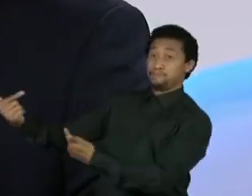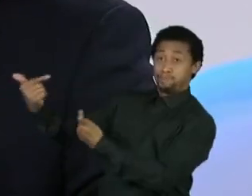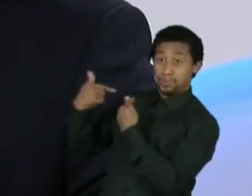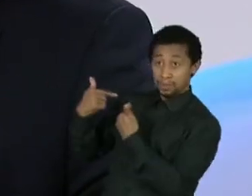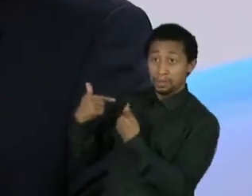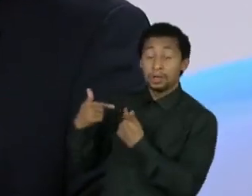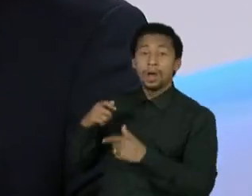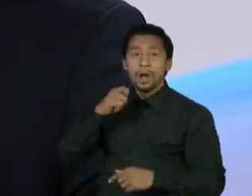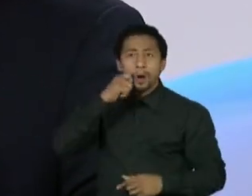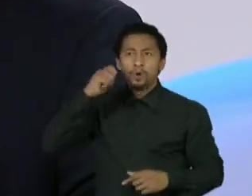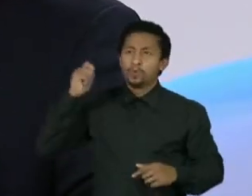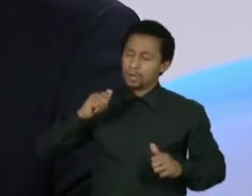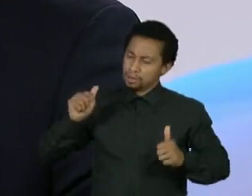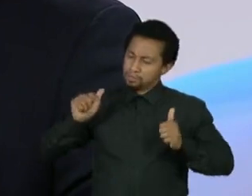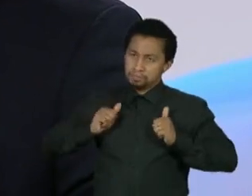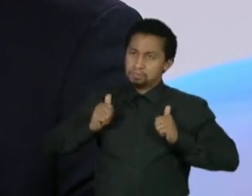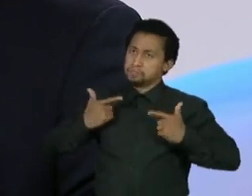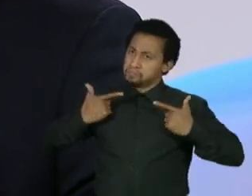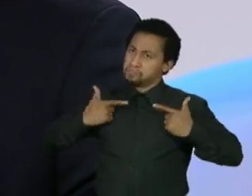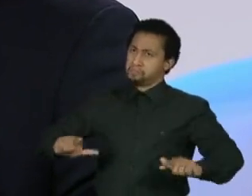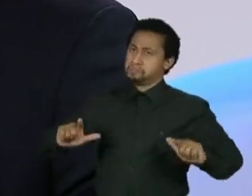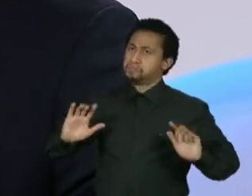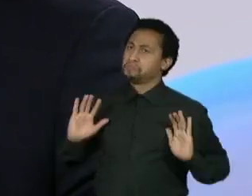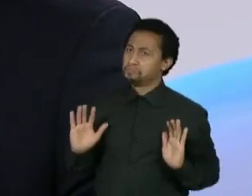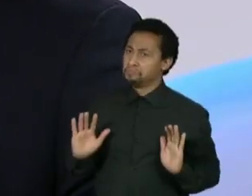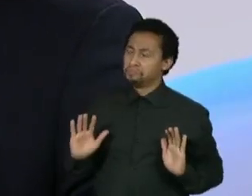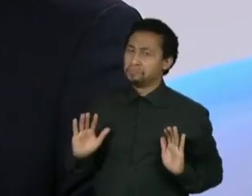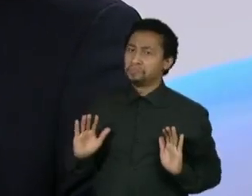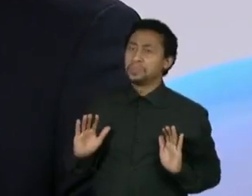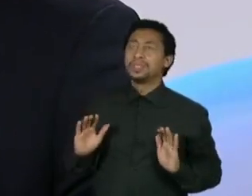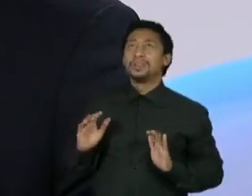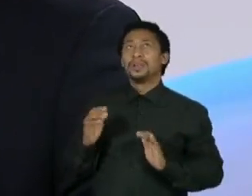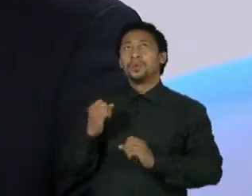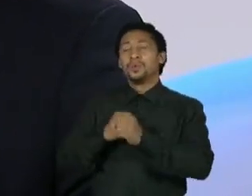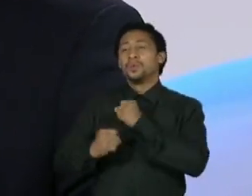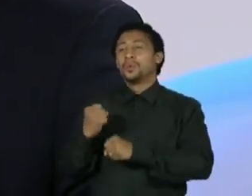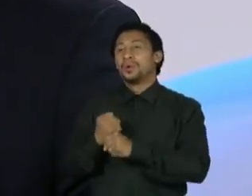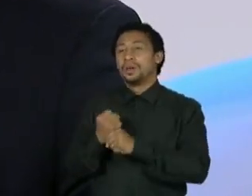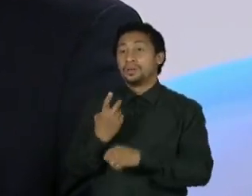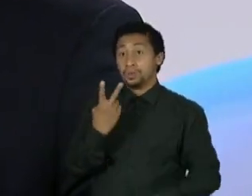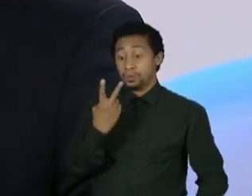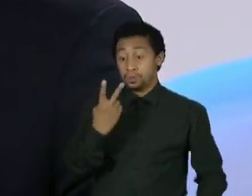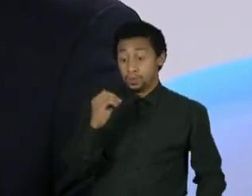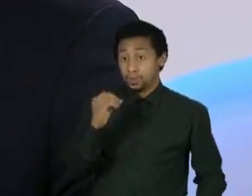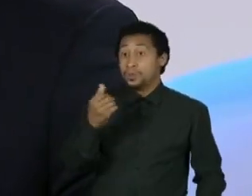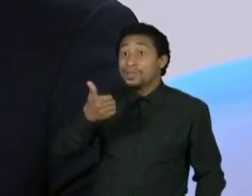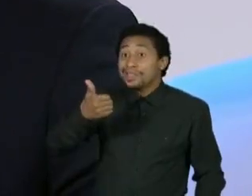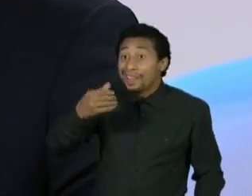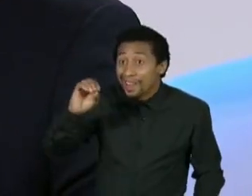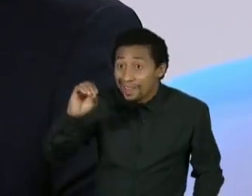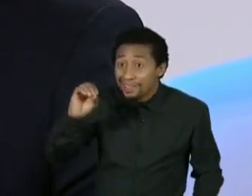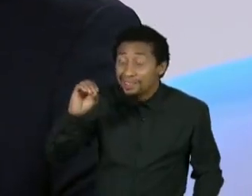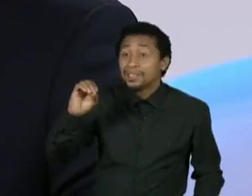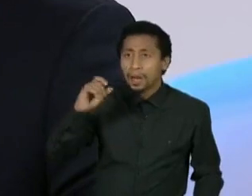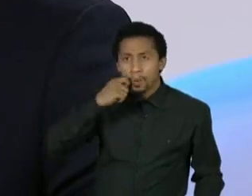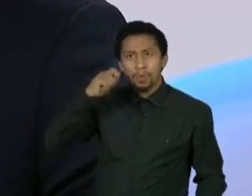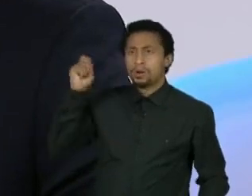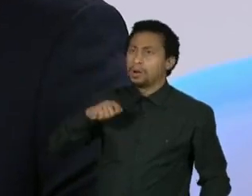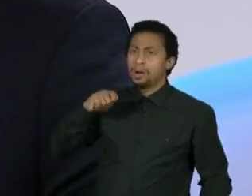A Ucrânia, praticamente, desde 2010, parou cooperação e avanço para